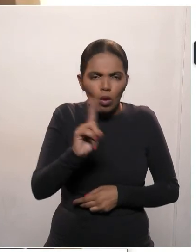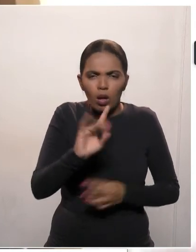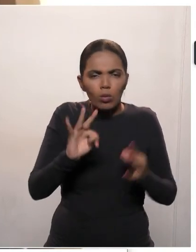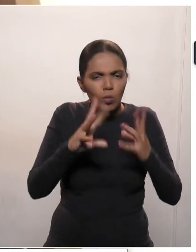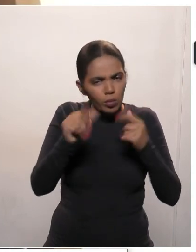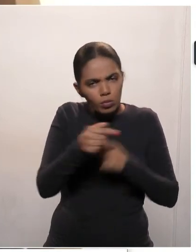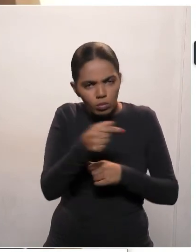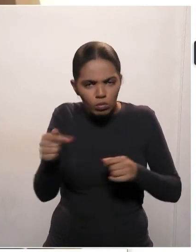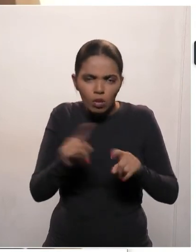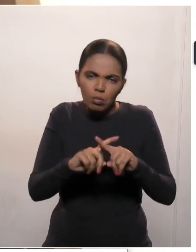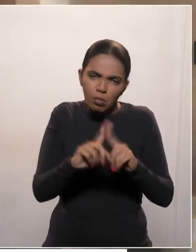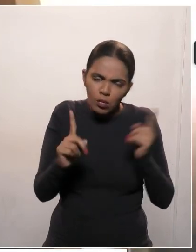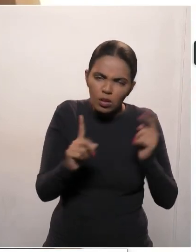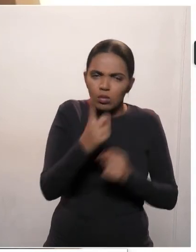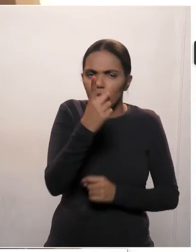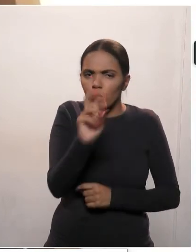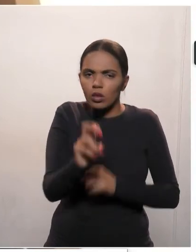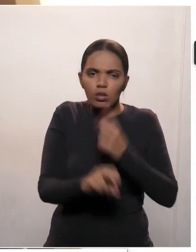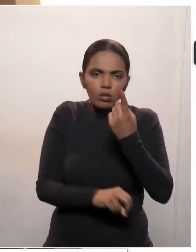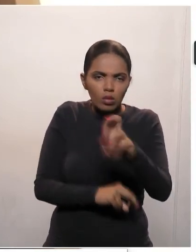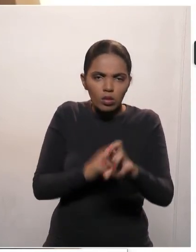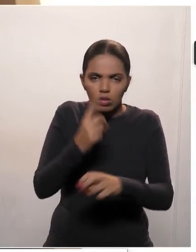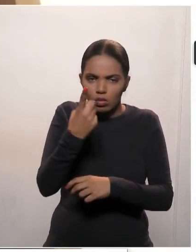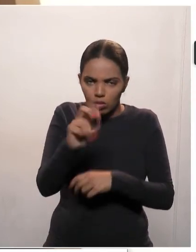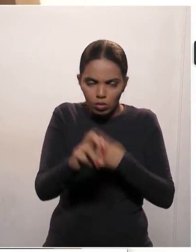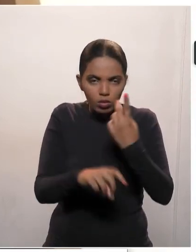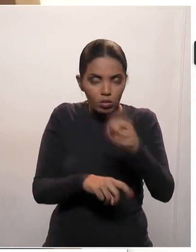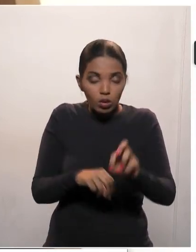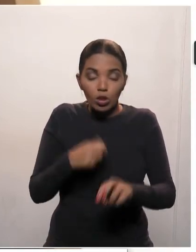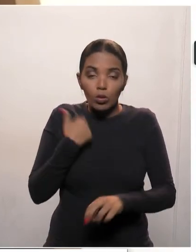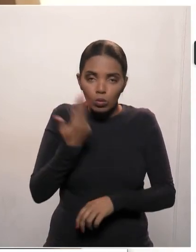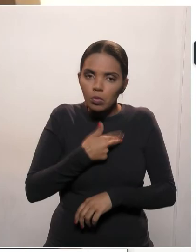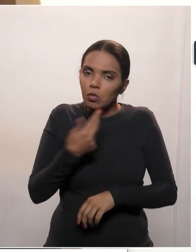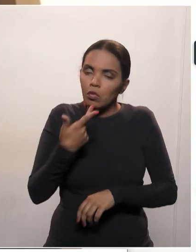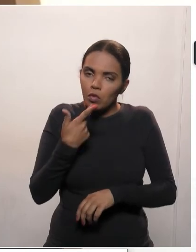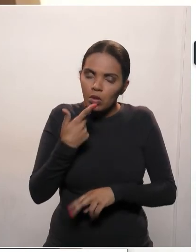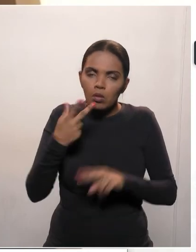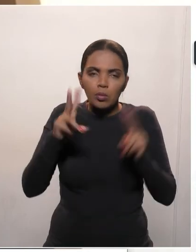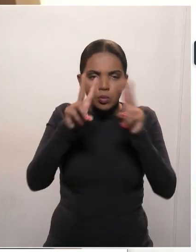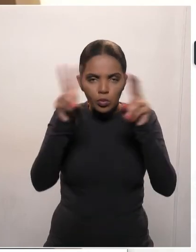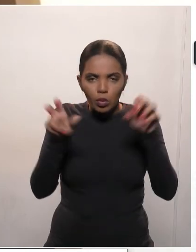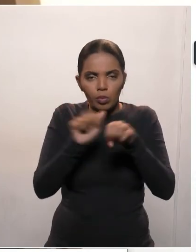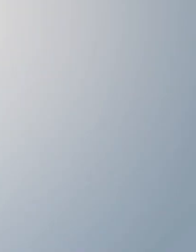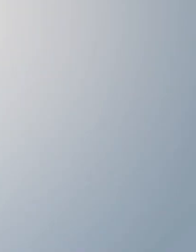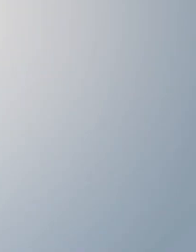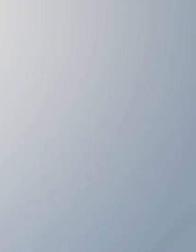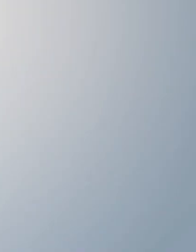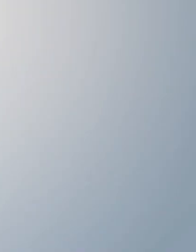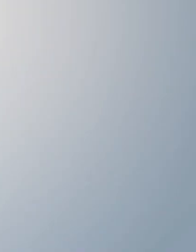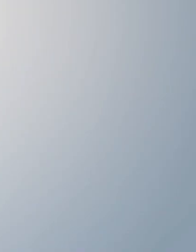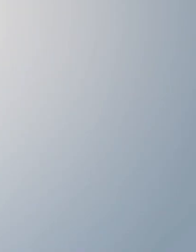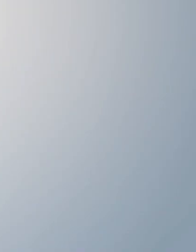mas a cada 15 dias alguém esteja na sessão plenária para a gente tratar junto do tema sobre o coronavírus.